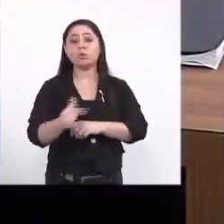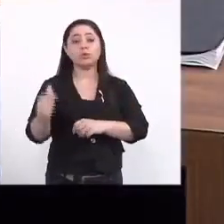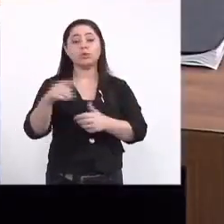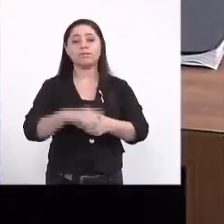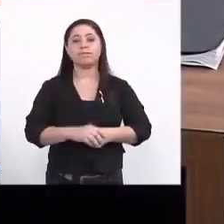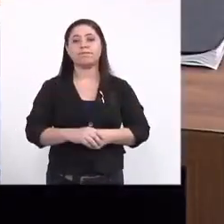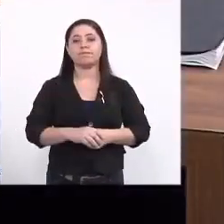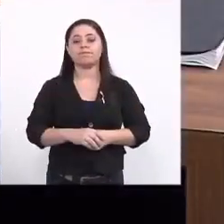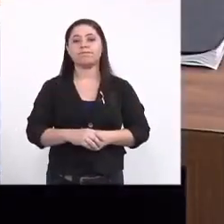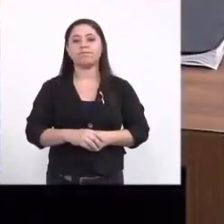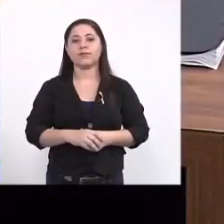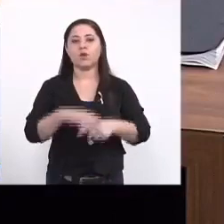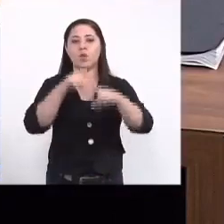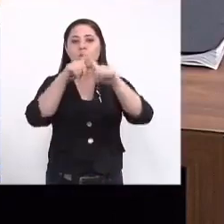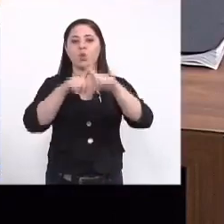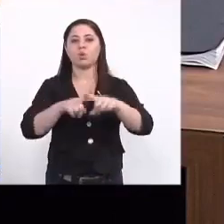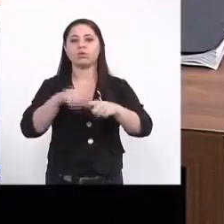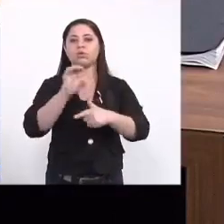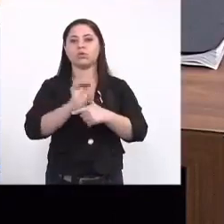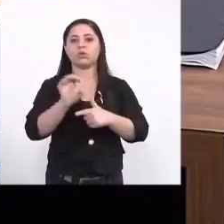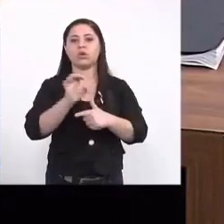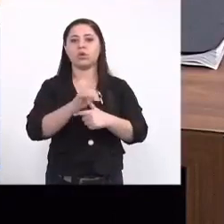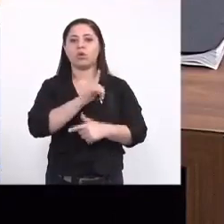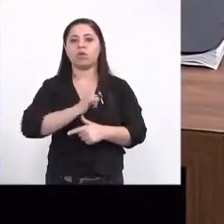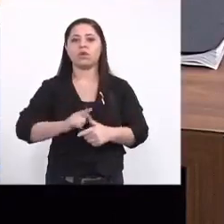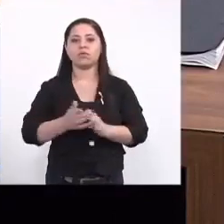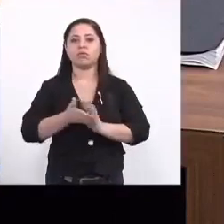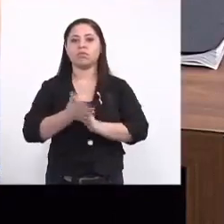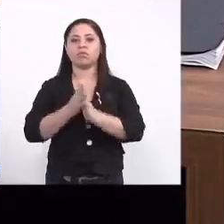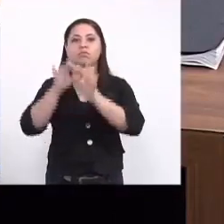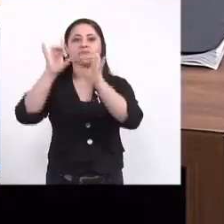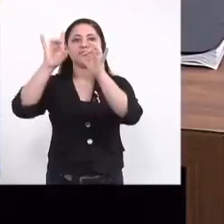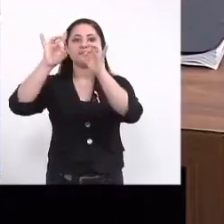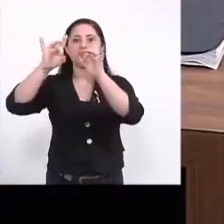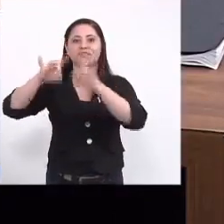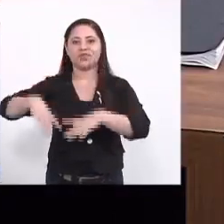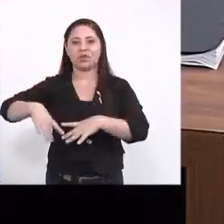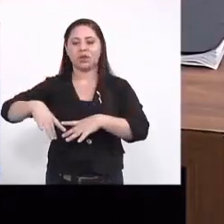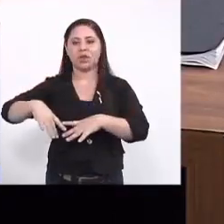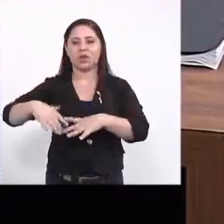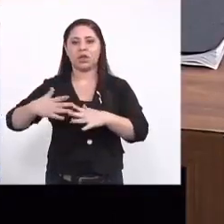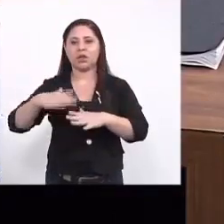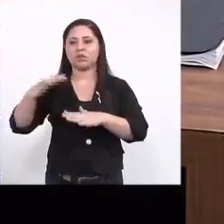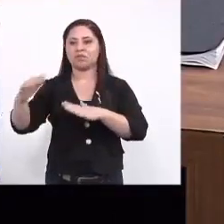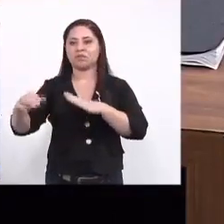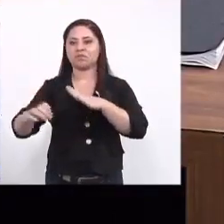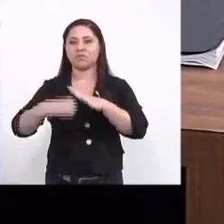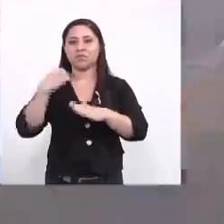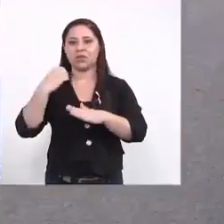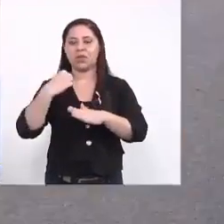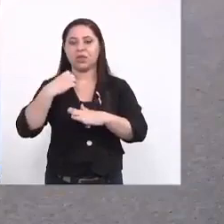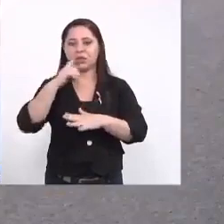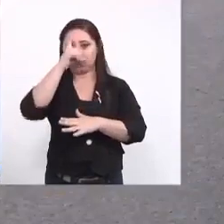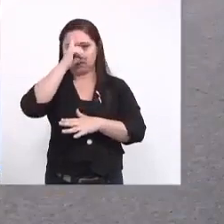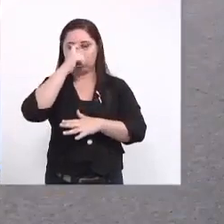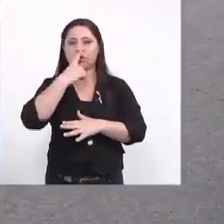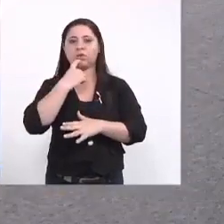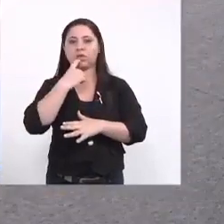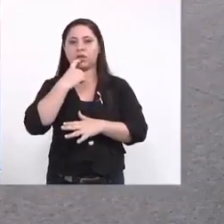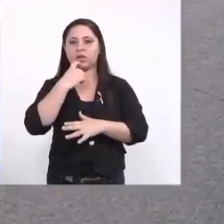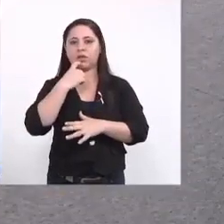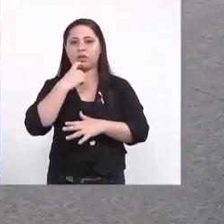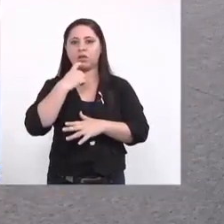a nível estadual o governo lavou as mãos acabei de receber uma matéria aqui do hospital regional o ministério público